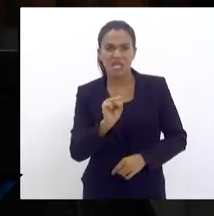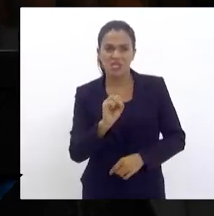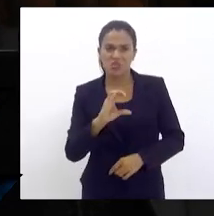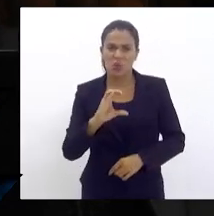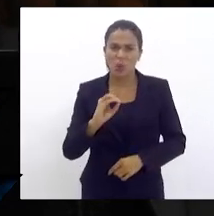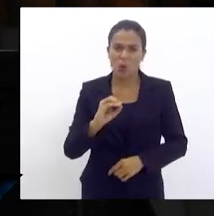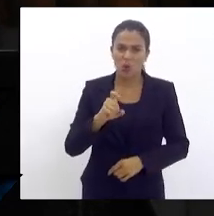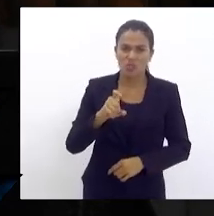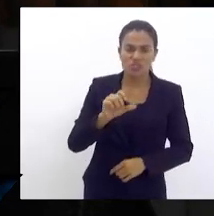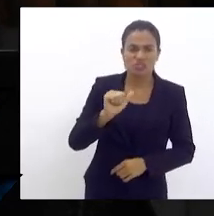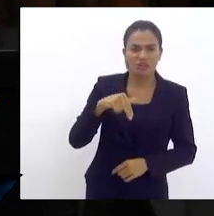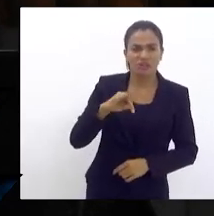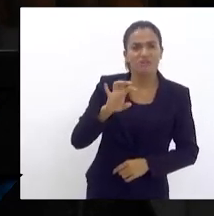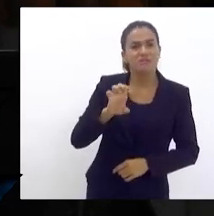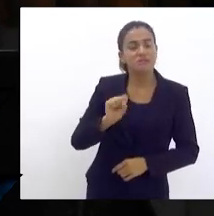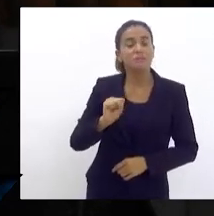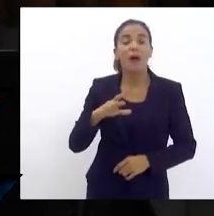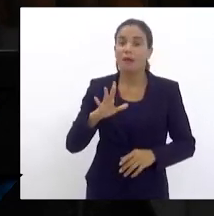inaceitáveis.